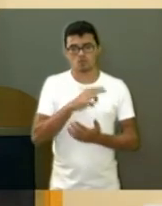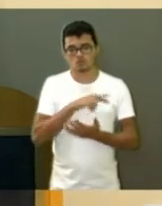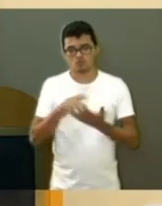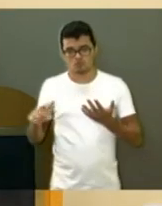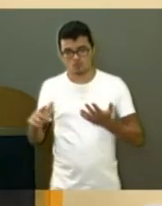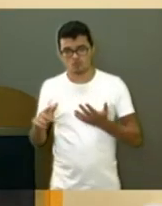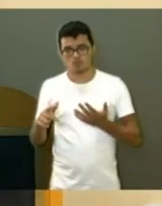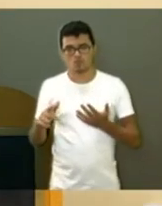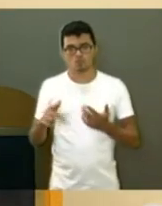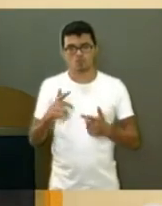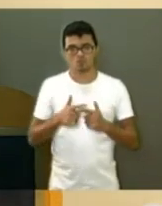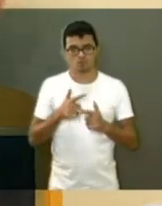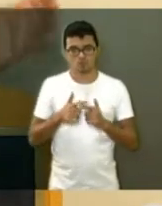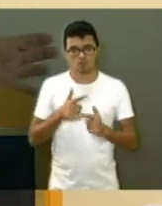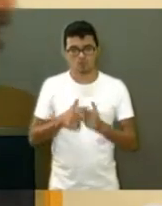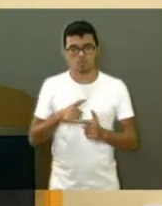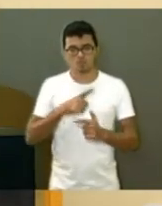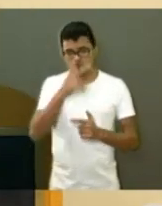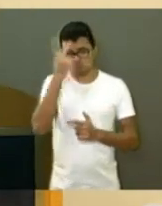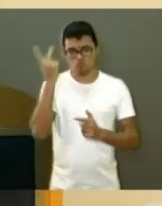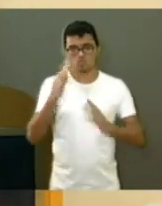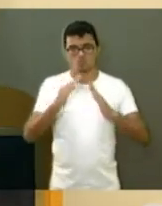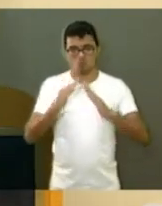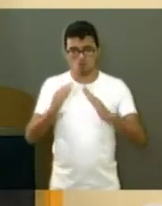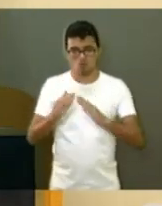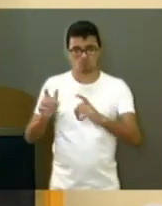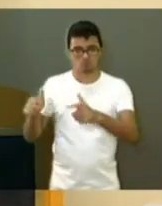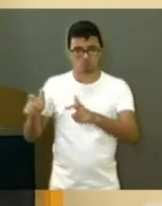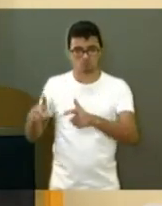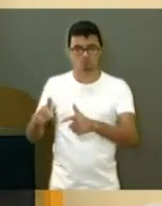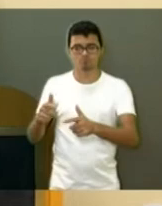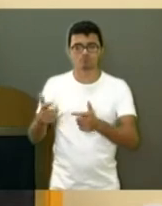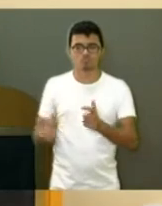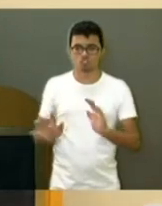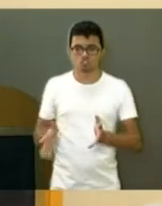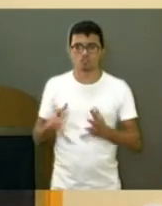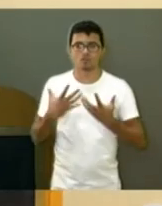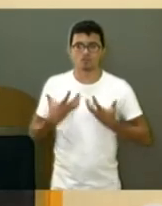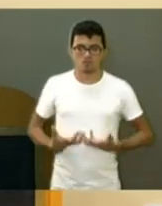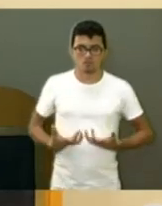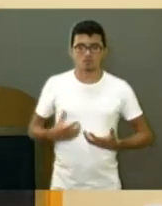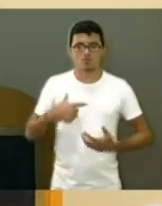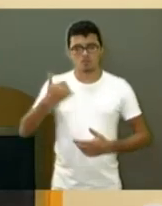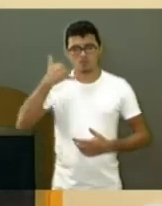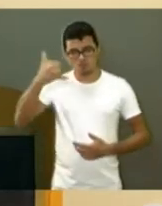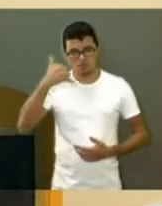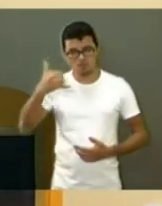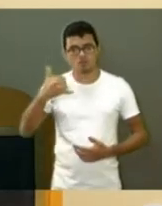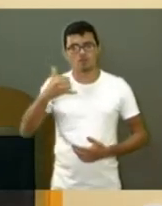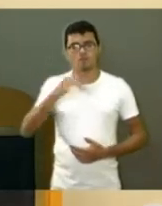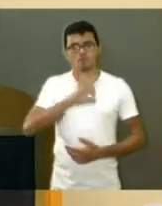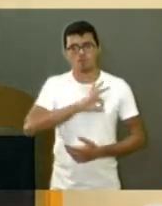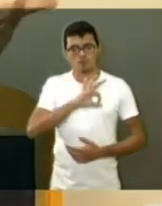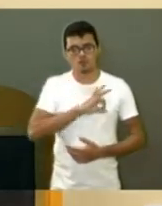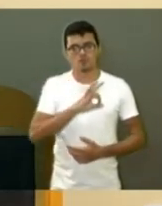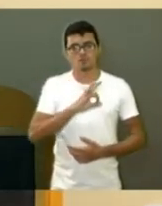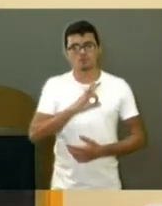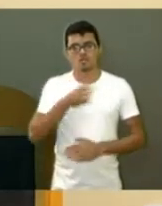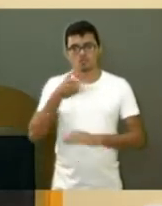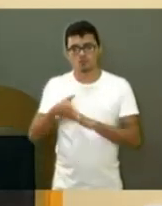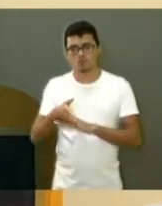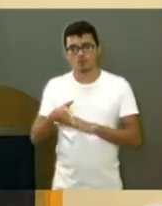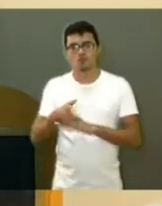tomadas, porque os moradores daquele lugar não aguentam mais de ligar para a polícia. A polícia vai, não tem